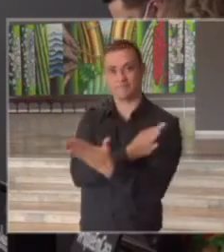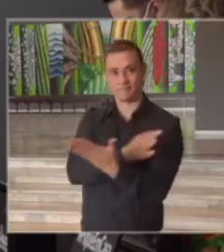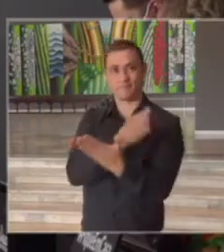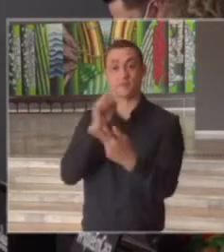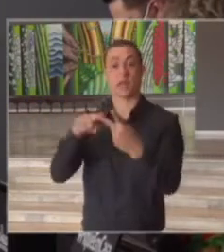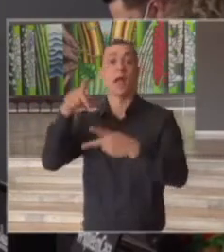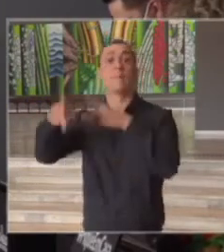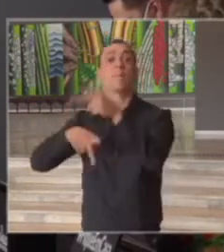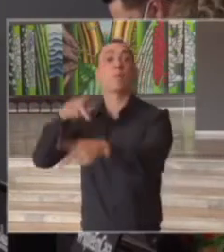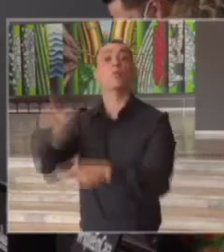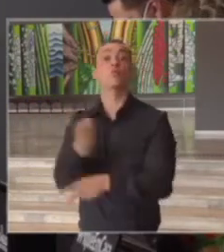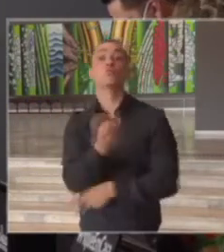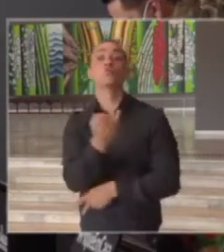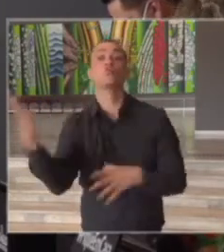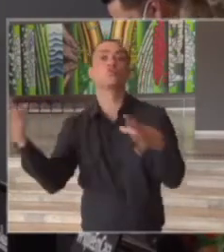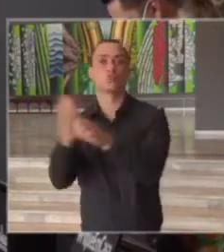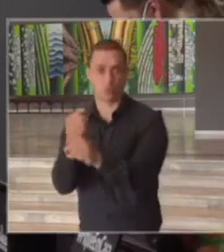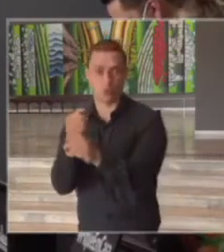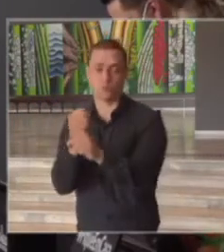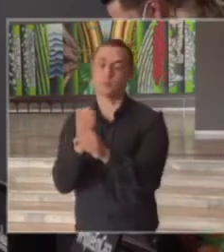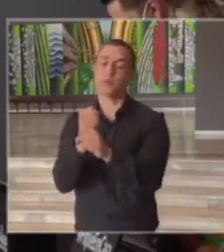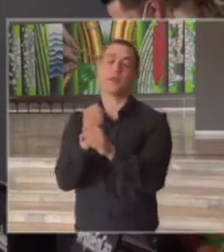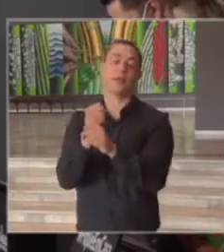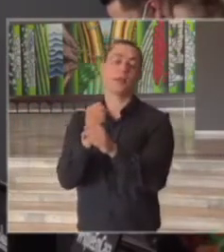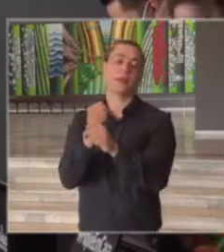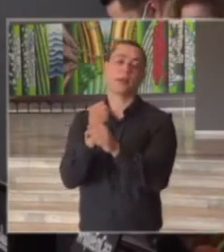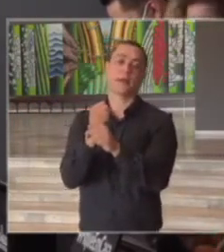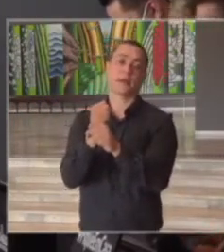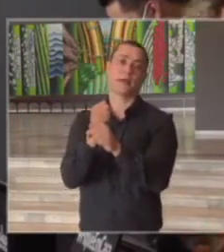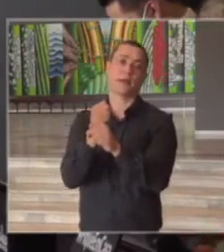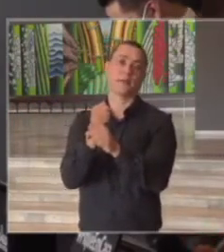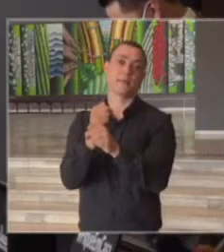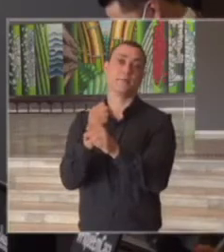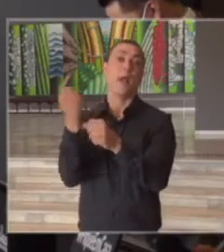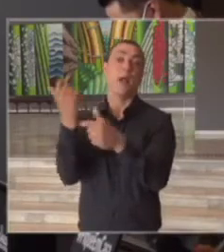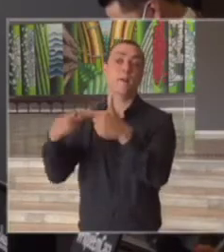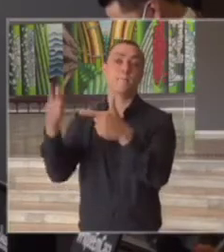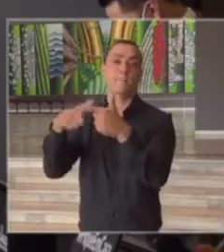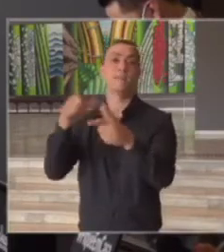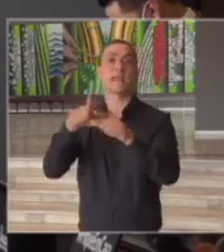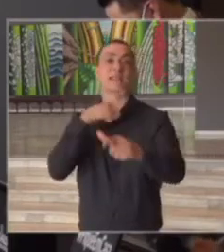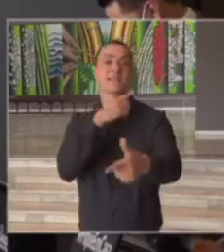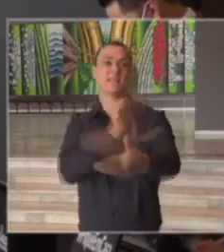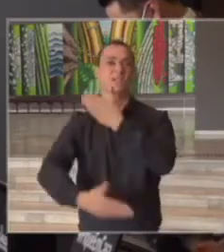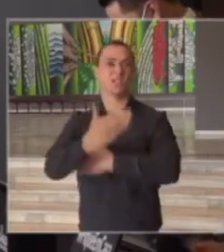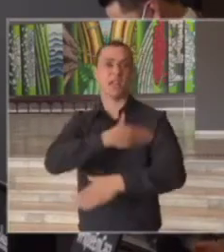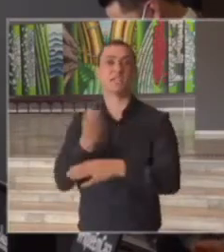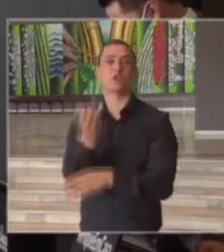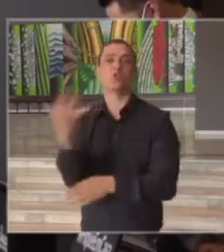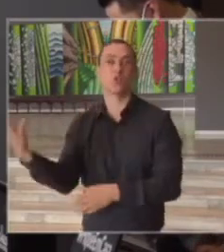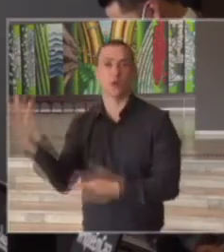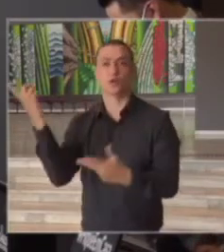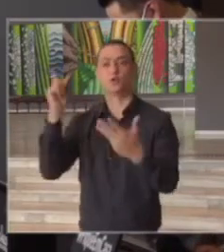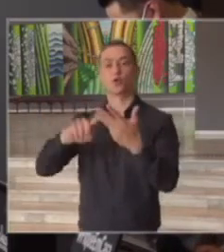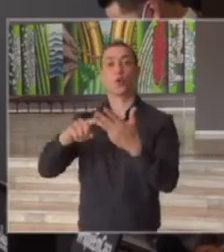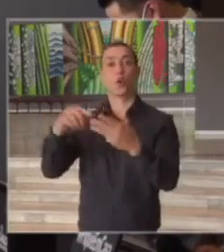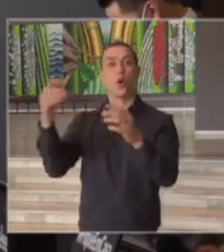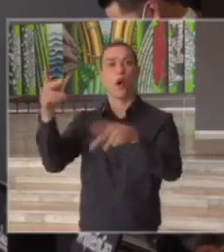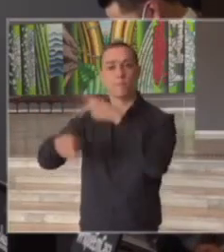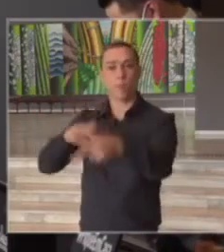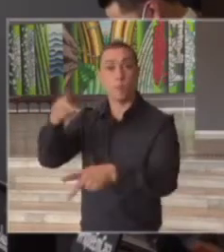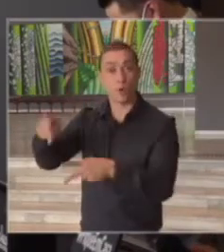população população com problemas de deficiência populações socialmente